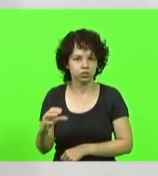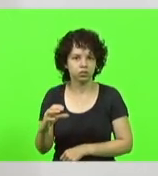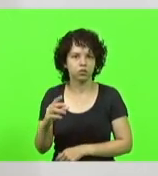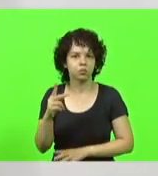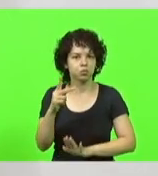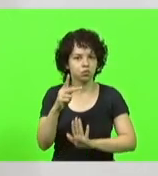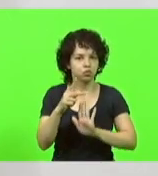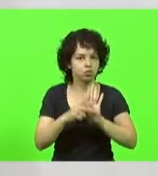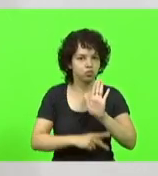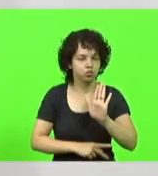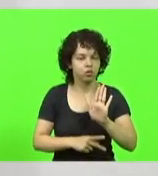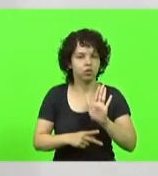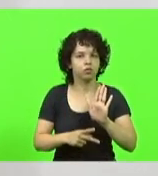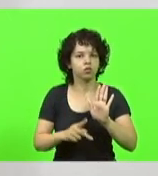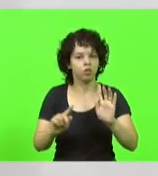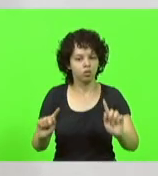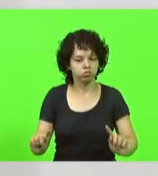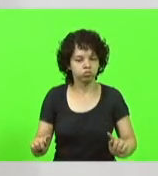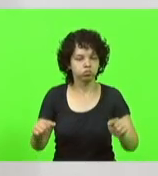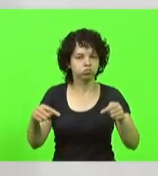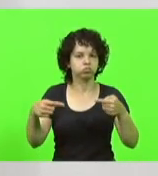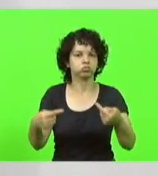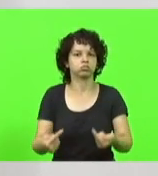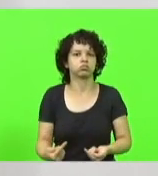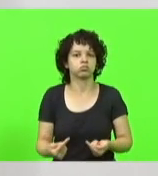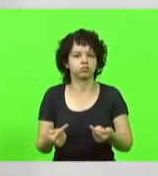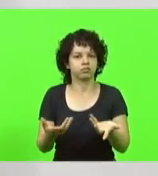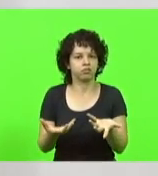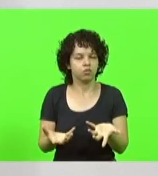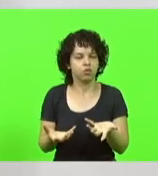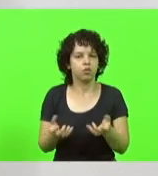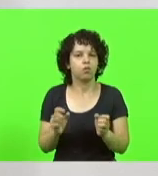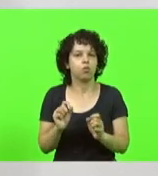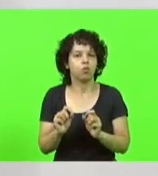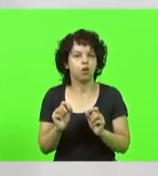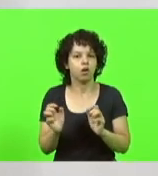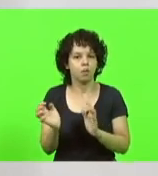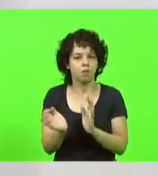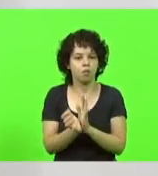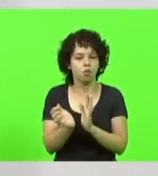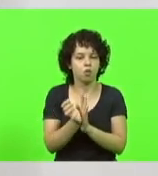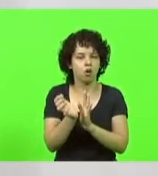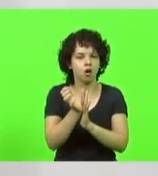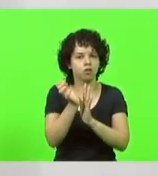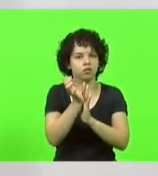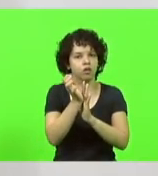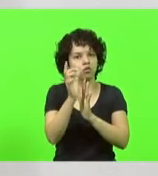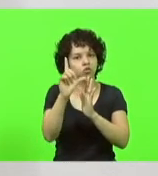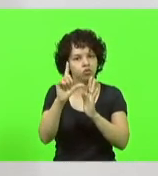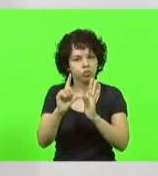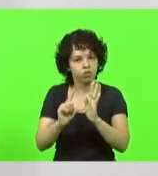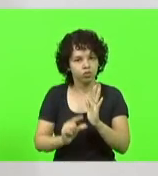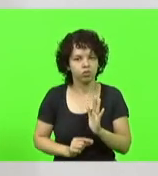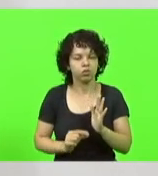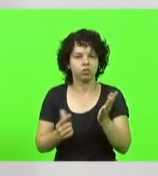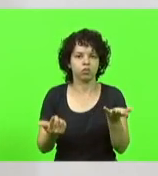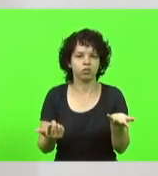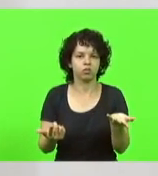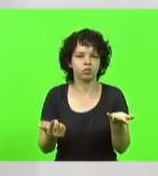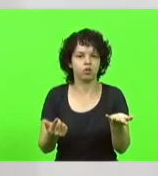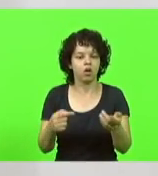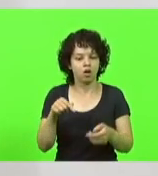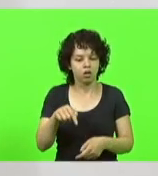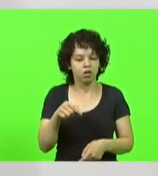projetos que vêm de encontro a destravar, a desburocratizar. E um deles, estamos discutindo aqui,